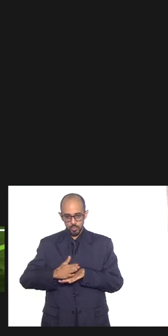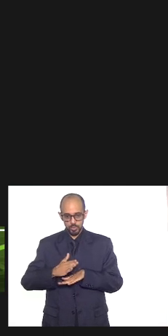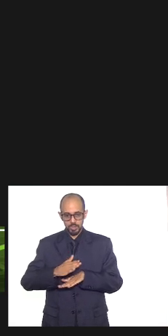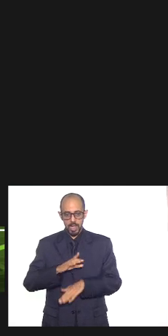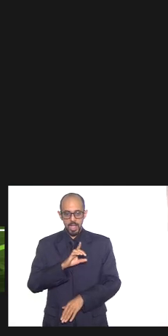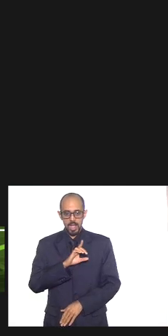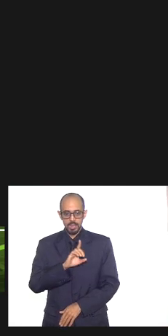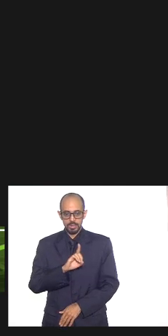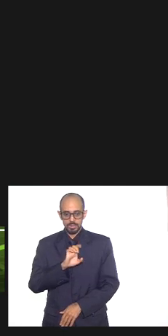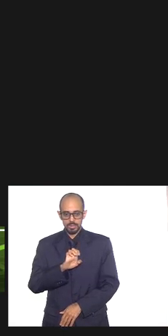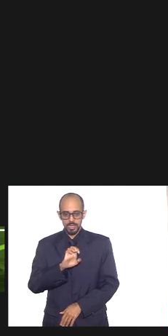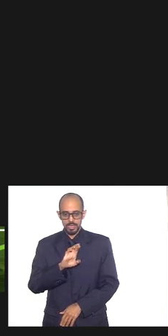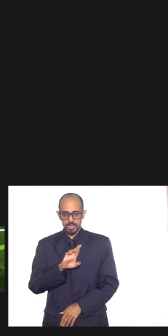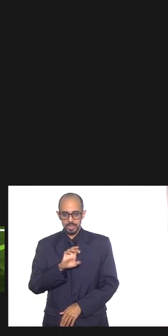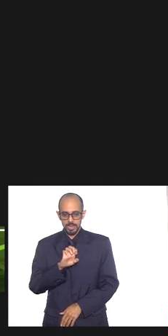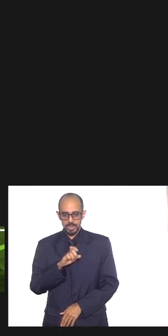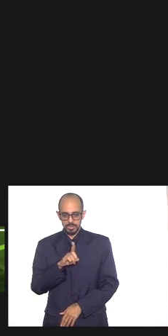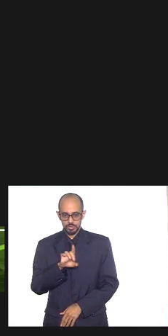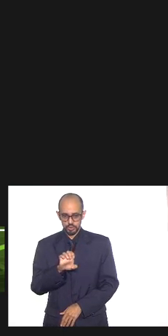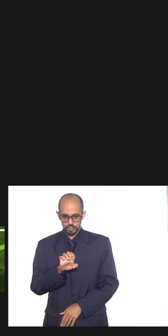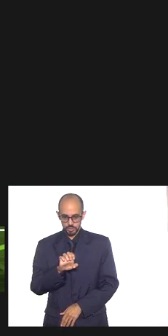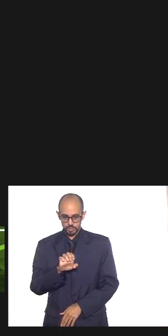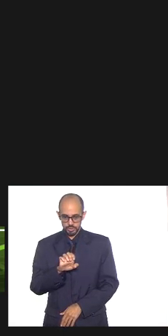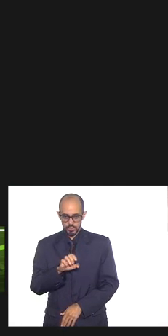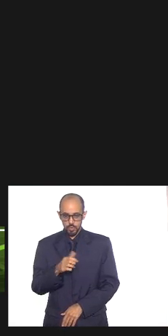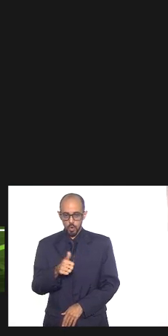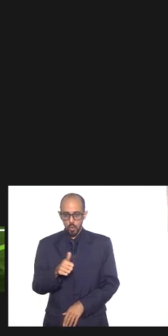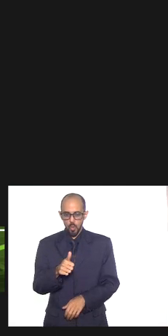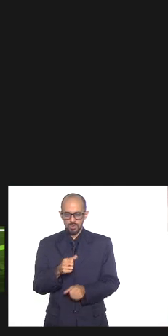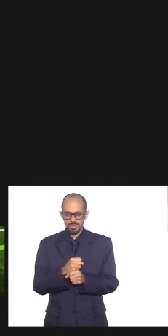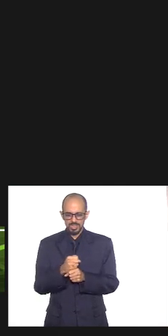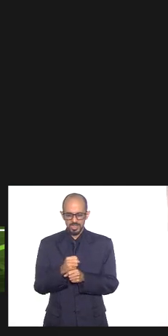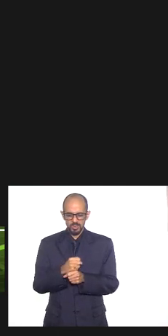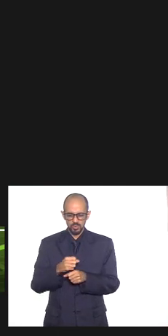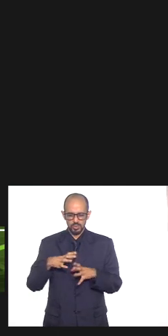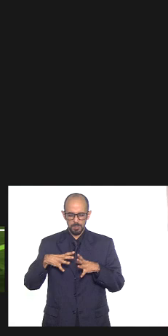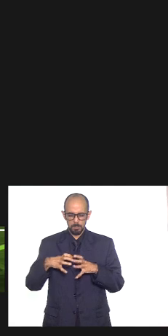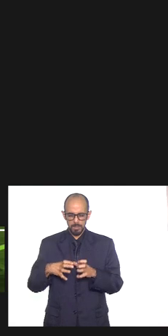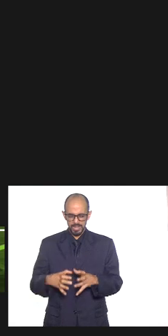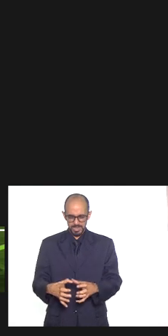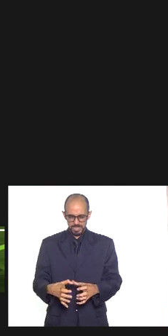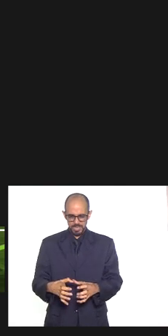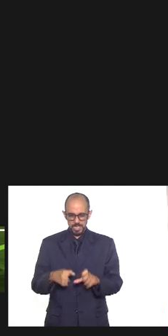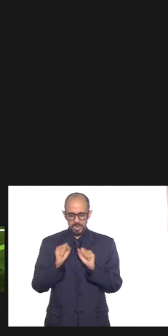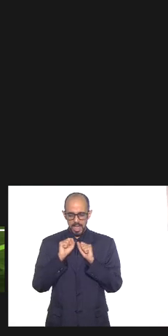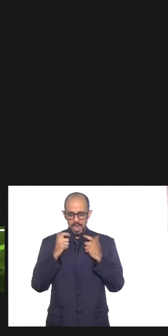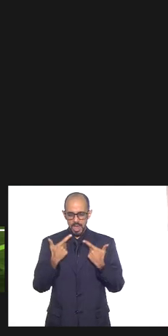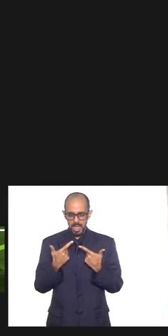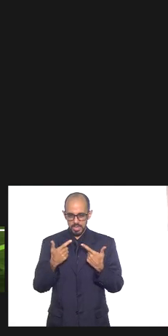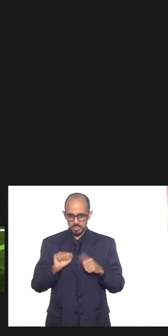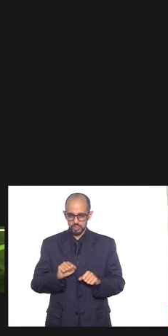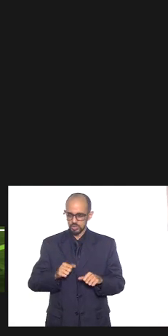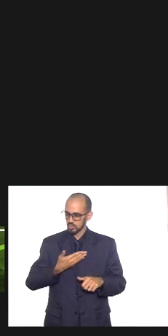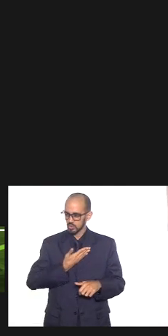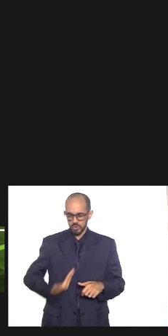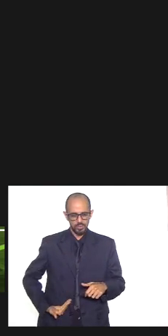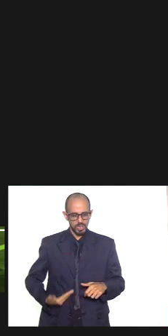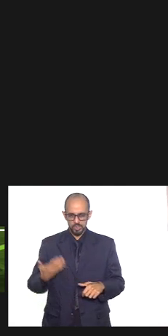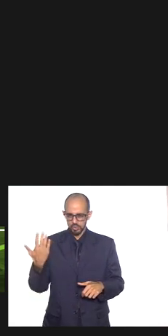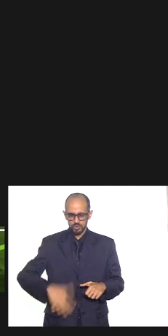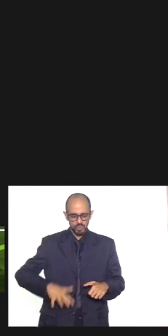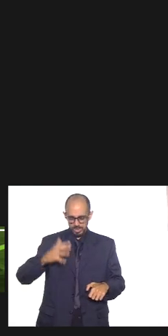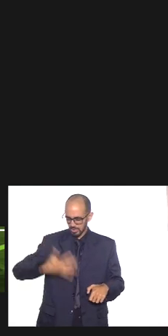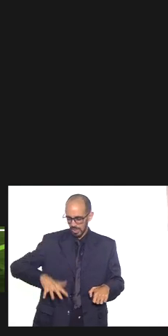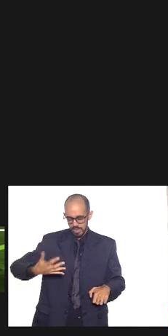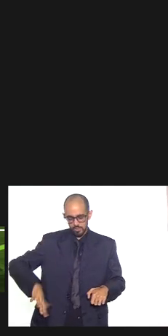projeto e depois virou lei foram 11 anos de briga 10 anos sei lá de briga aí na Assembleia dos governadores não querendo